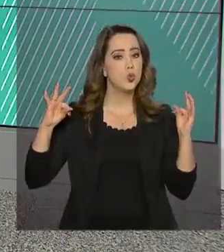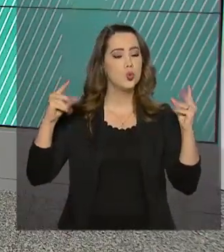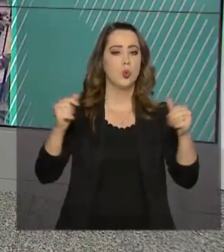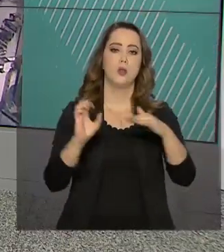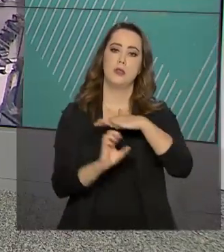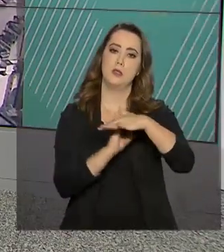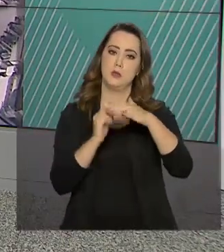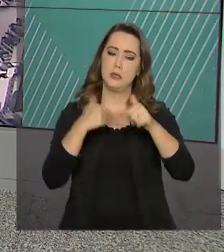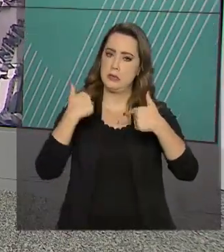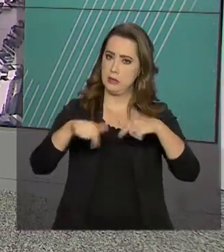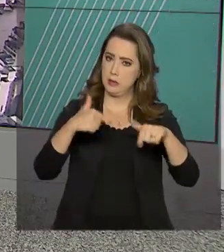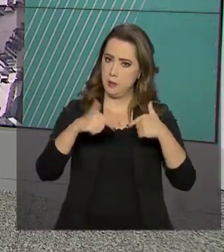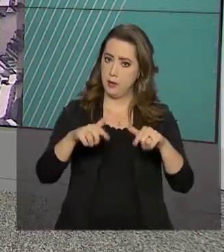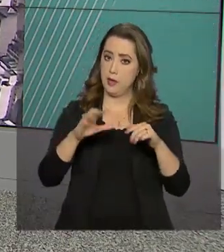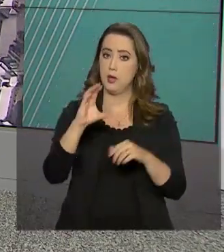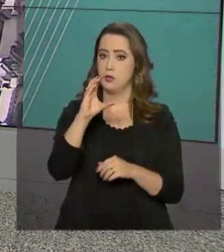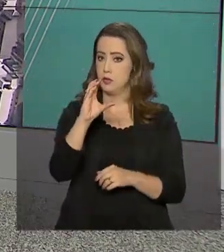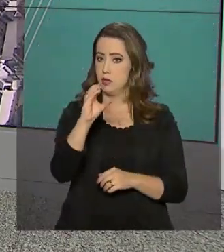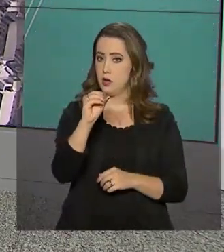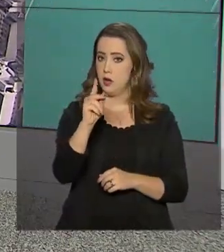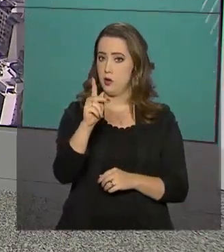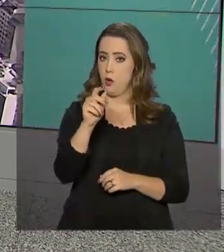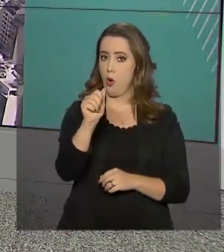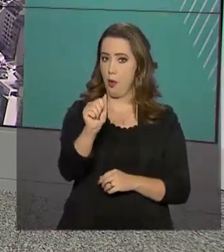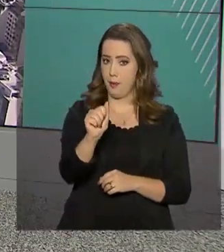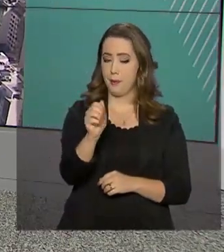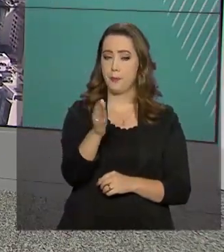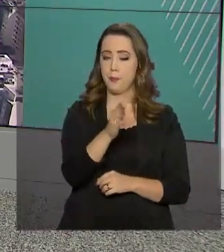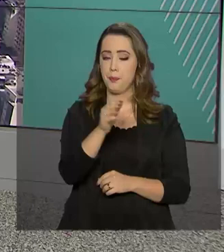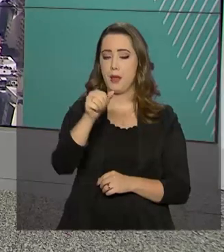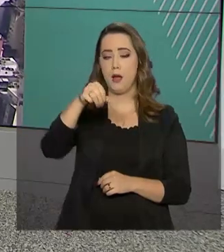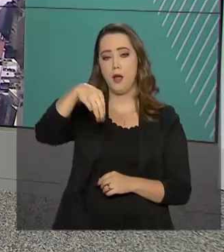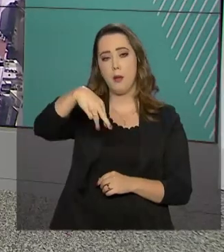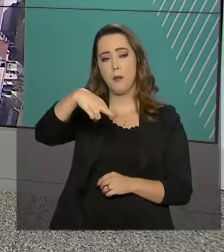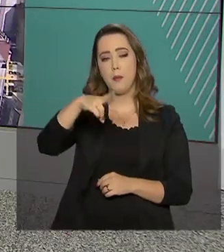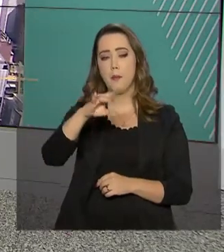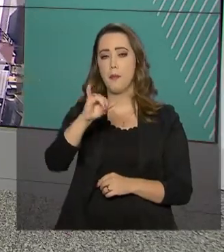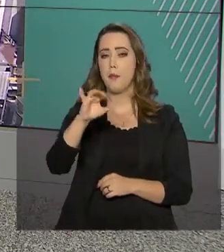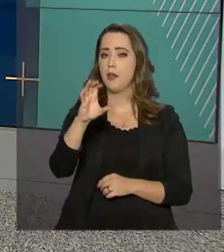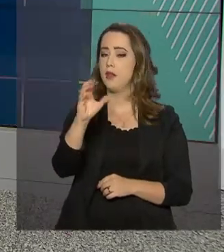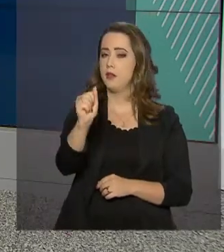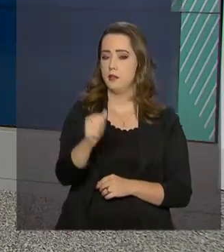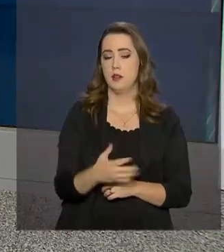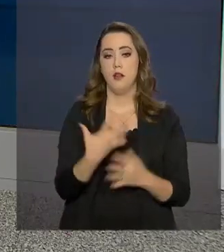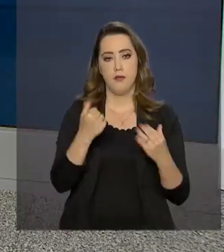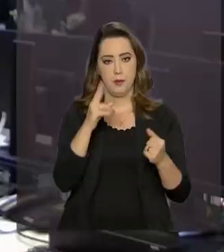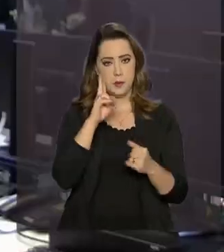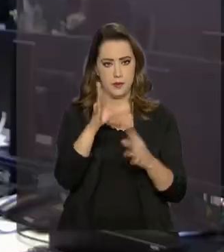trabalhando na Copa América. O repórter Ricardo Ferraz traz outras informações. Olá, Ricardo.